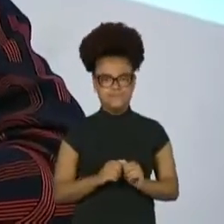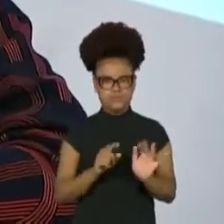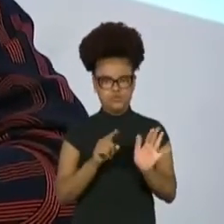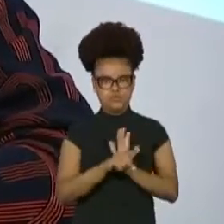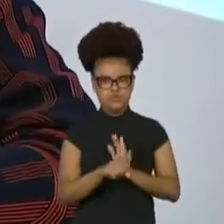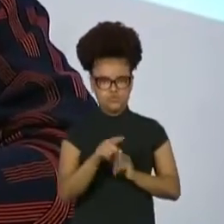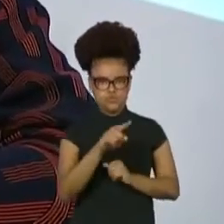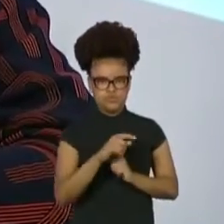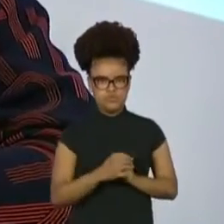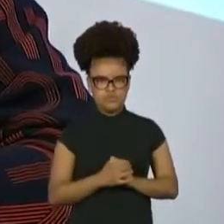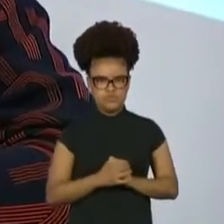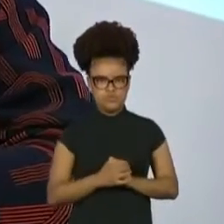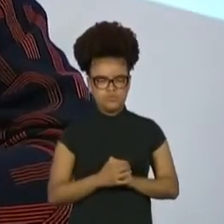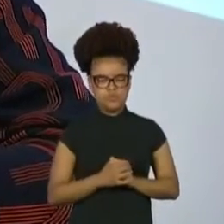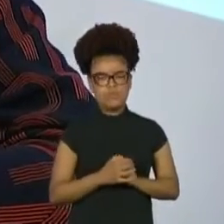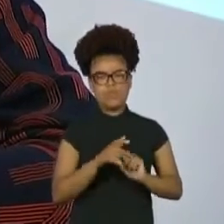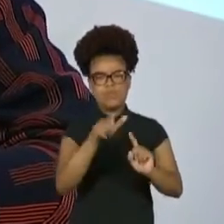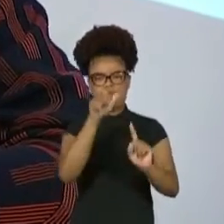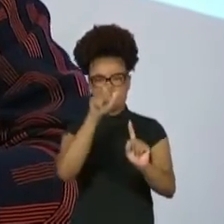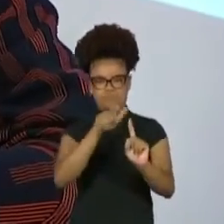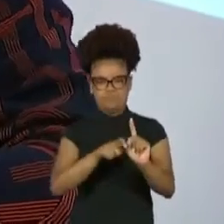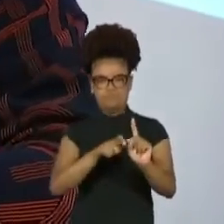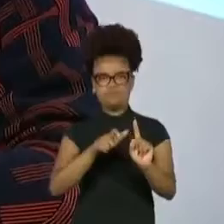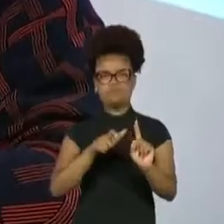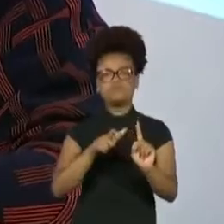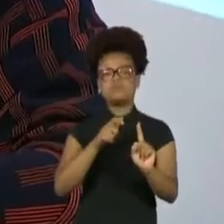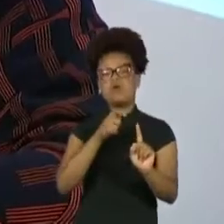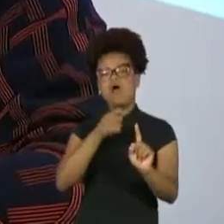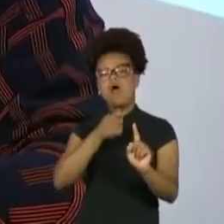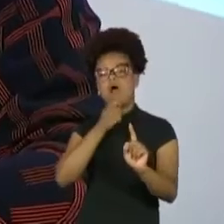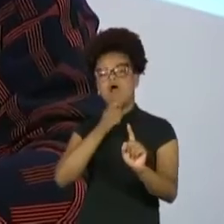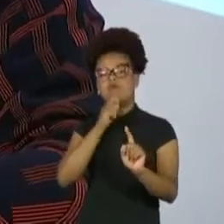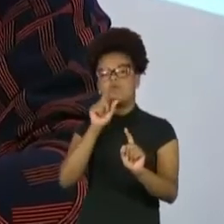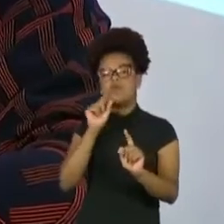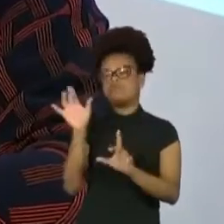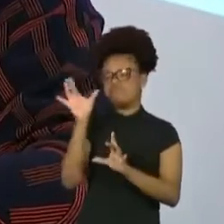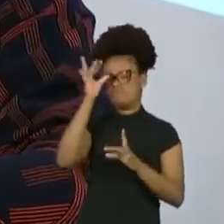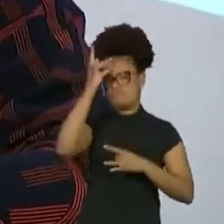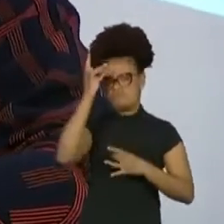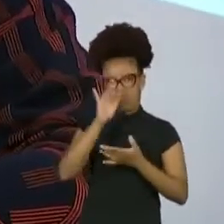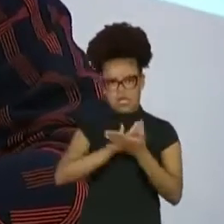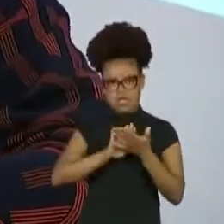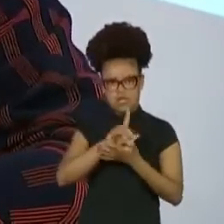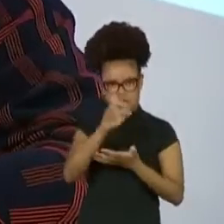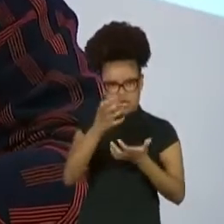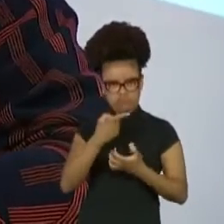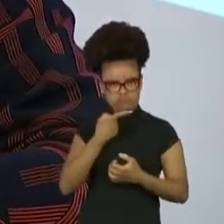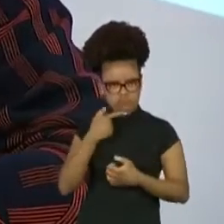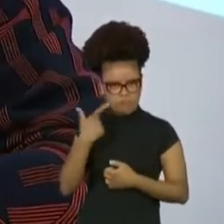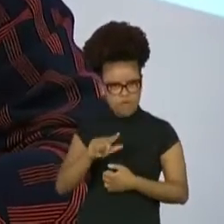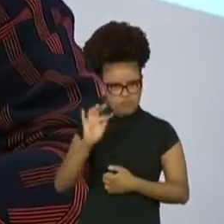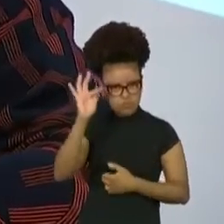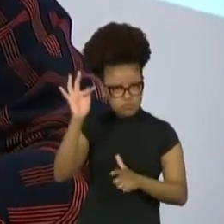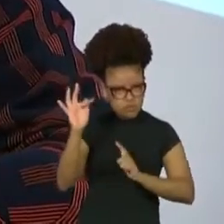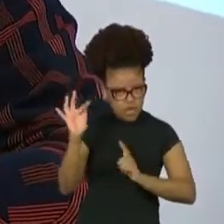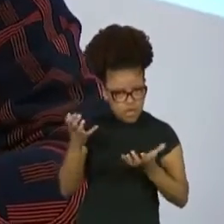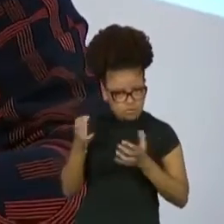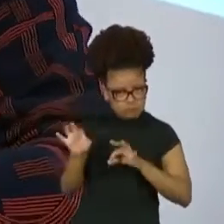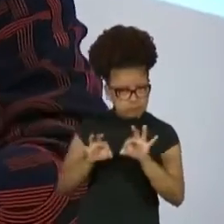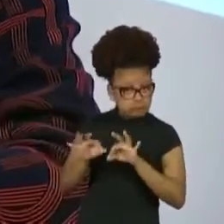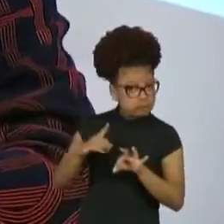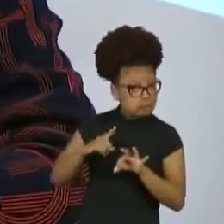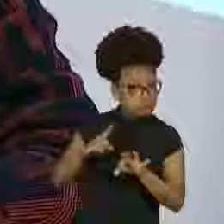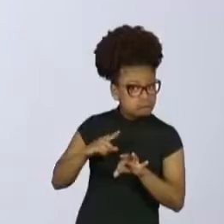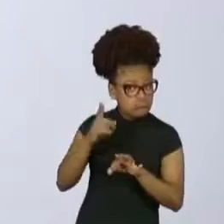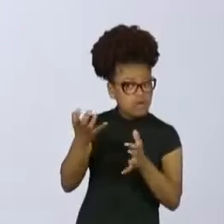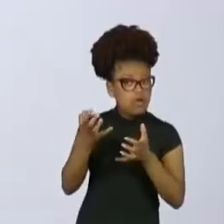que você ainda não representou e queria representar? Falando sobre planos, né? Tem algum projeto que você queria realizar e ainda não realizou?